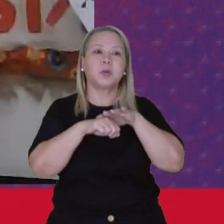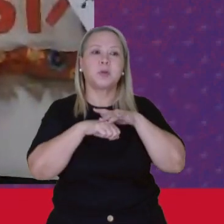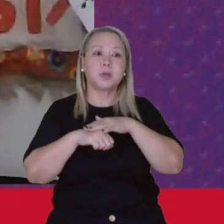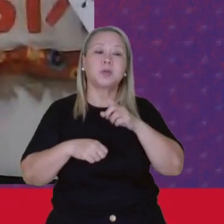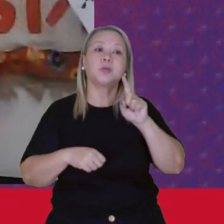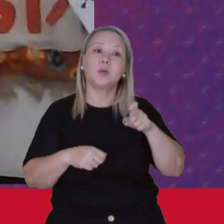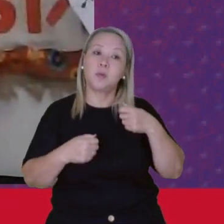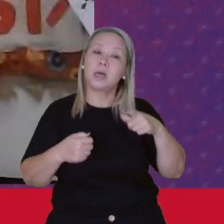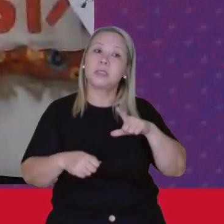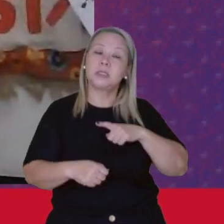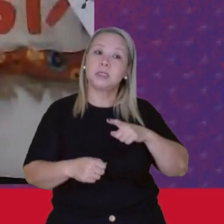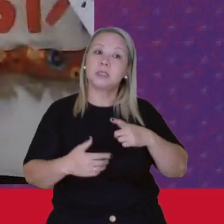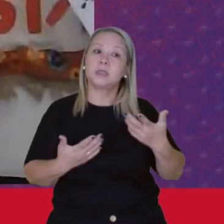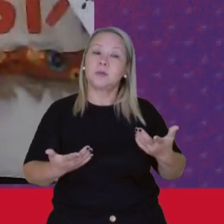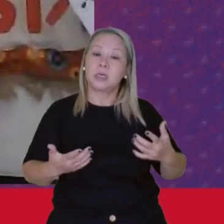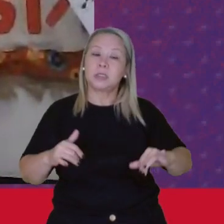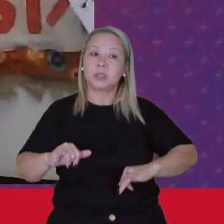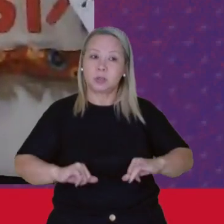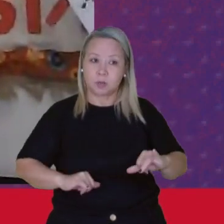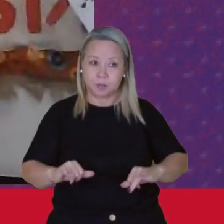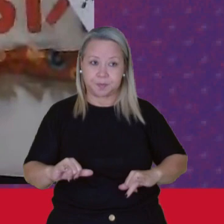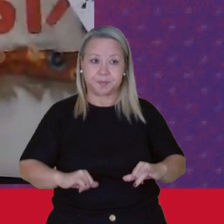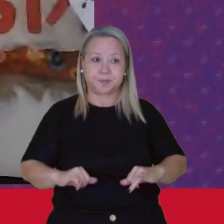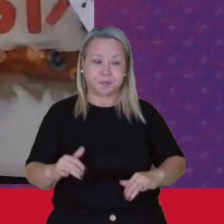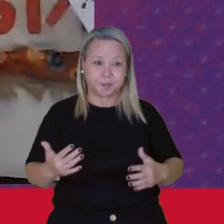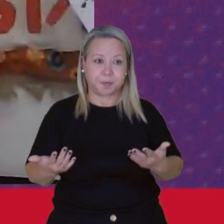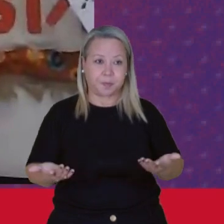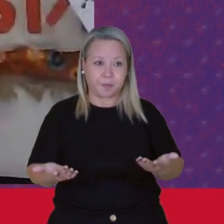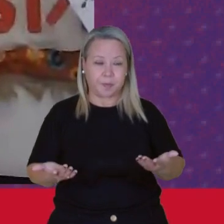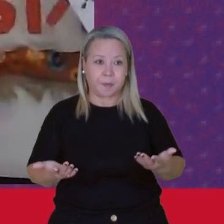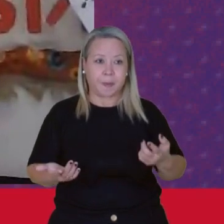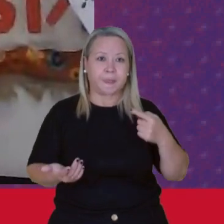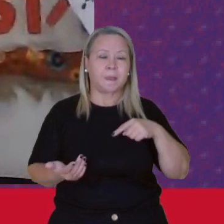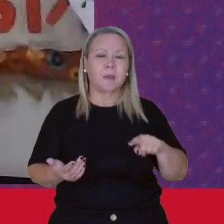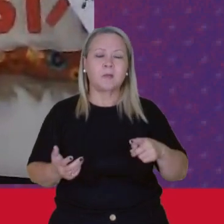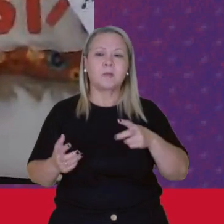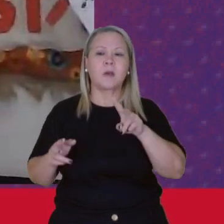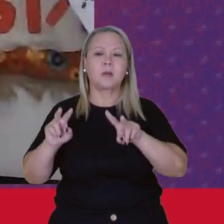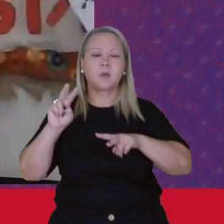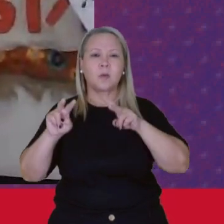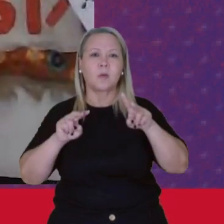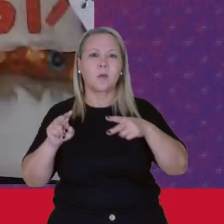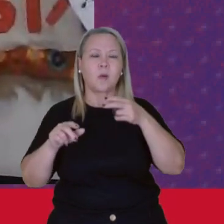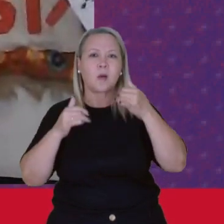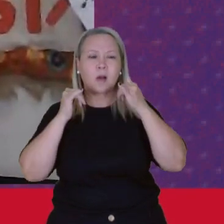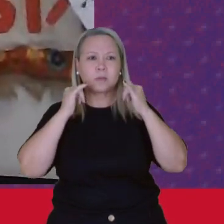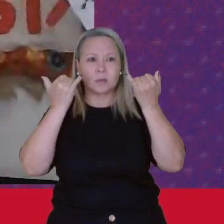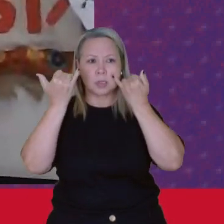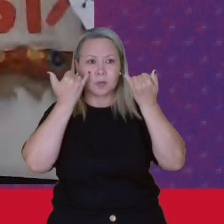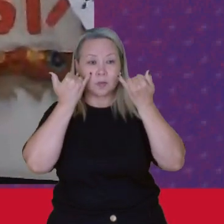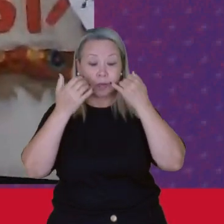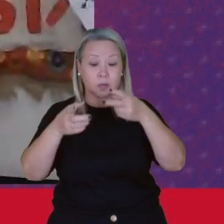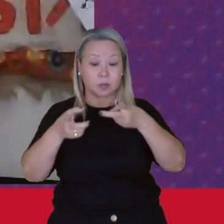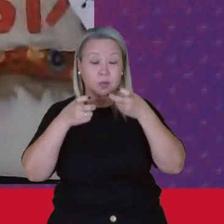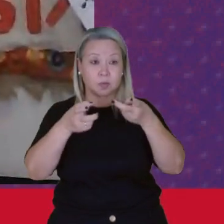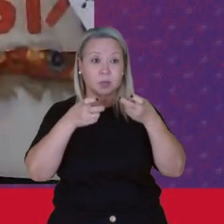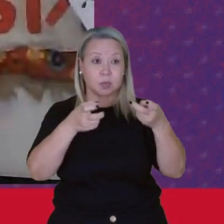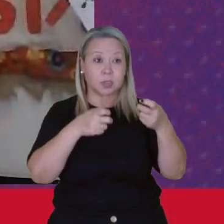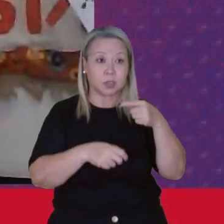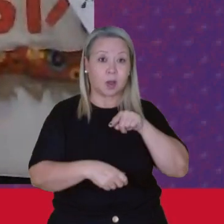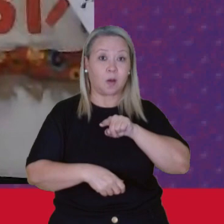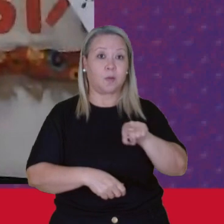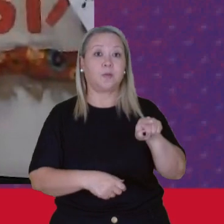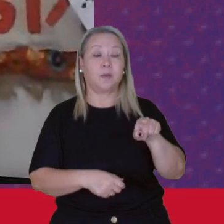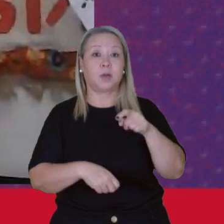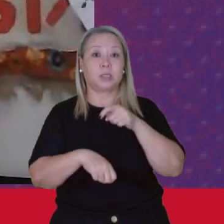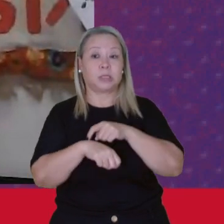Mas que tem Um grau De sofrimento E daí Olhando os dados Que a gente percebe Nesse decorrer Do